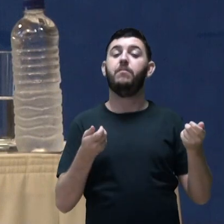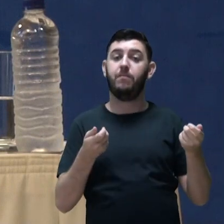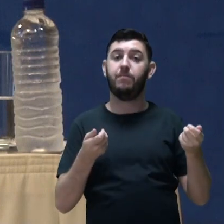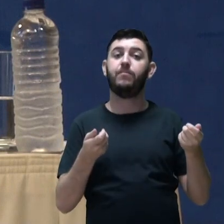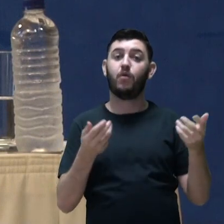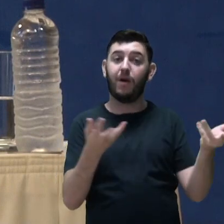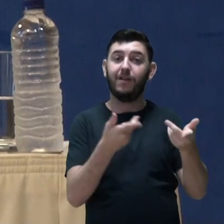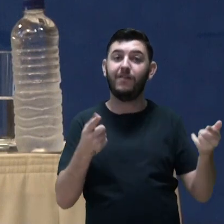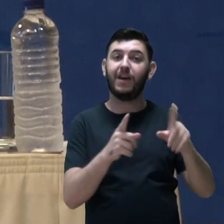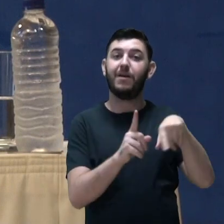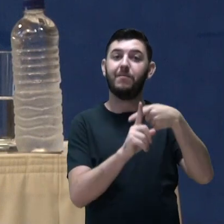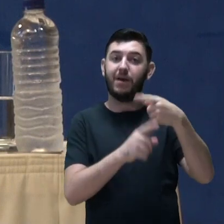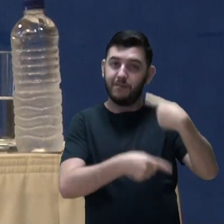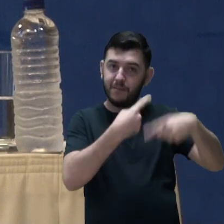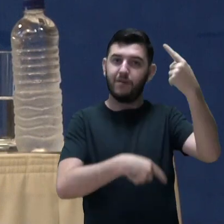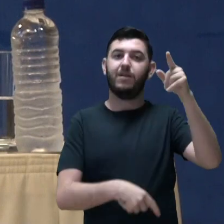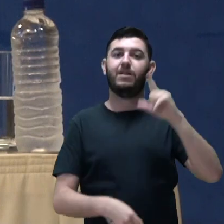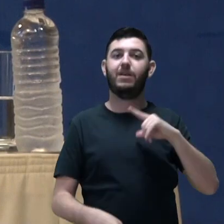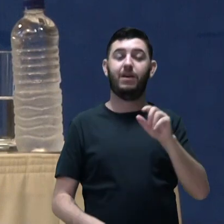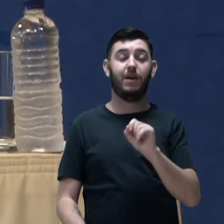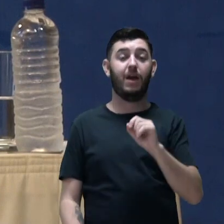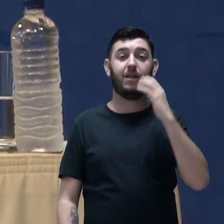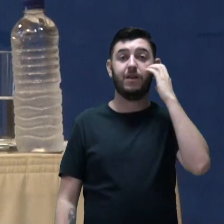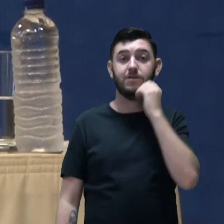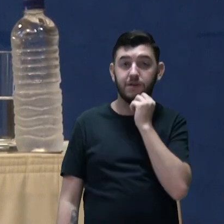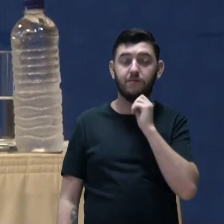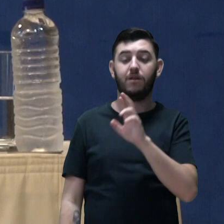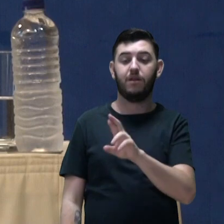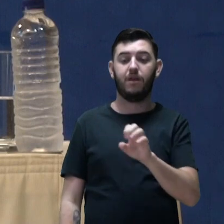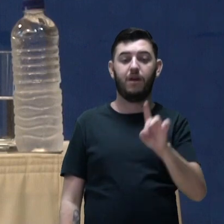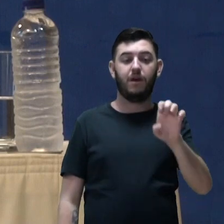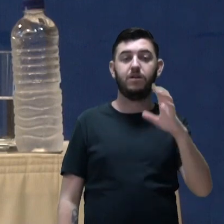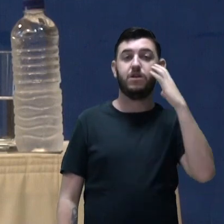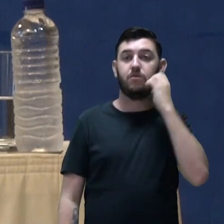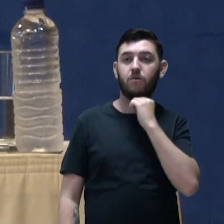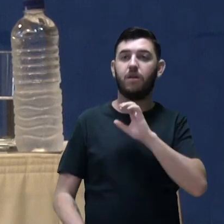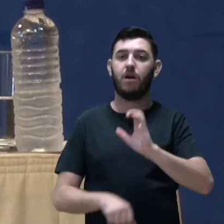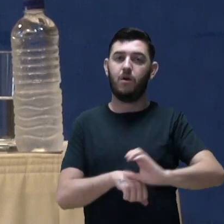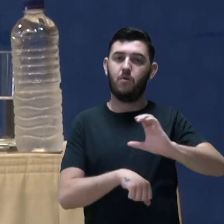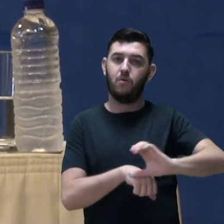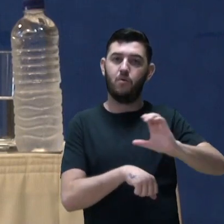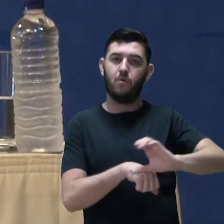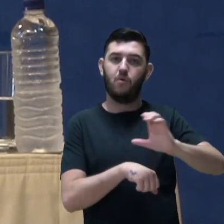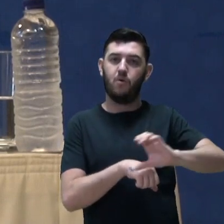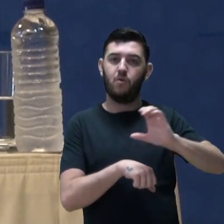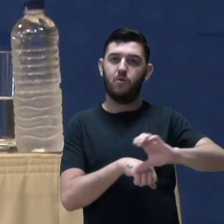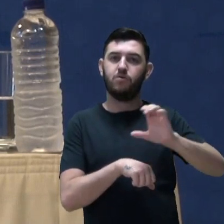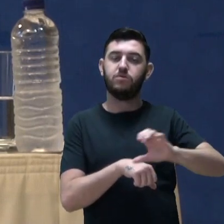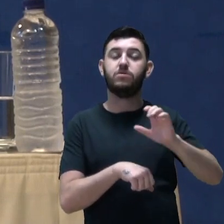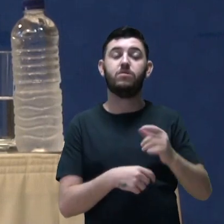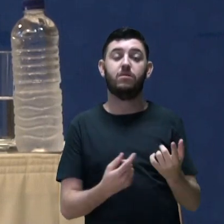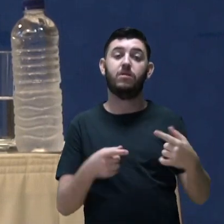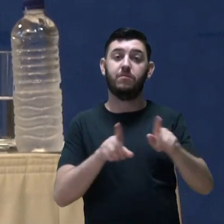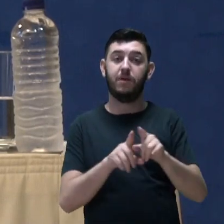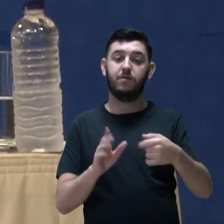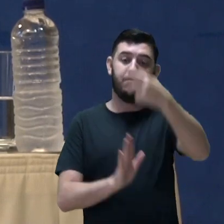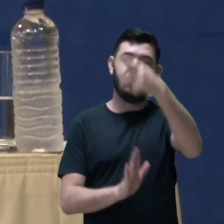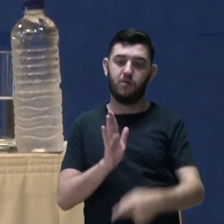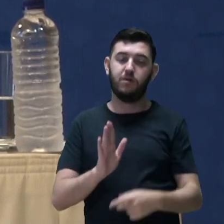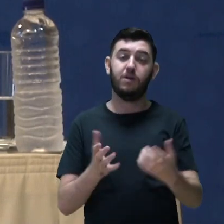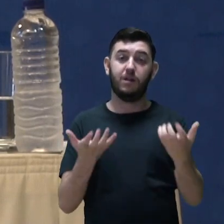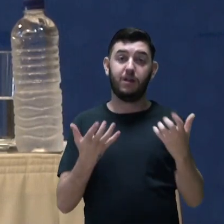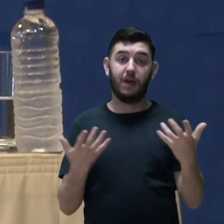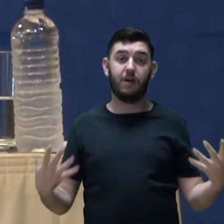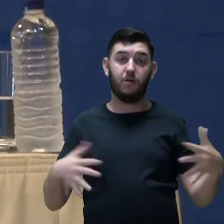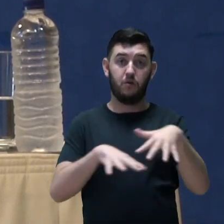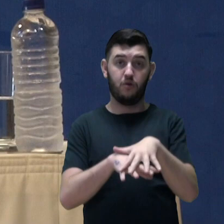instituições que compõem a Rede Federal de Educação Profissional e Tecnológica. O programa busca a inclusão produtiva, que é o